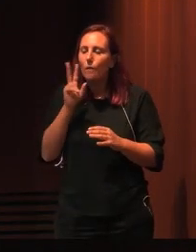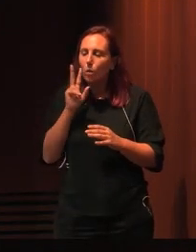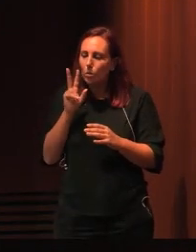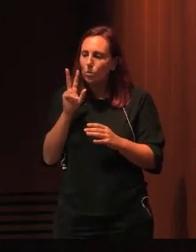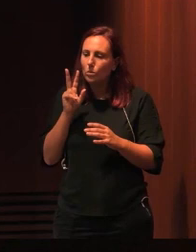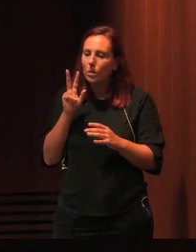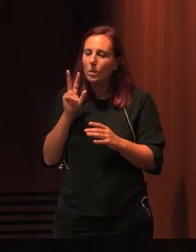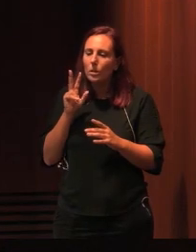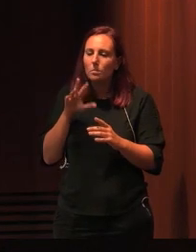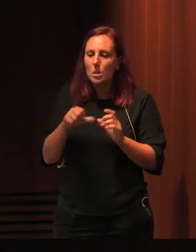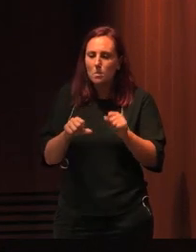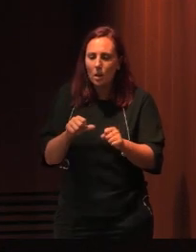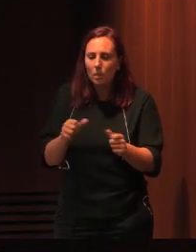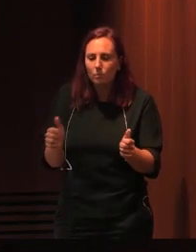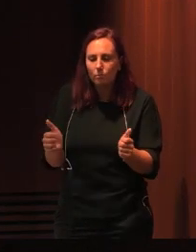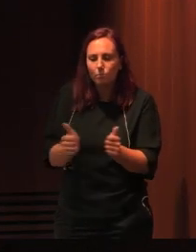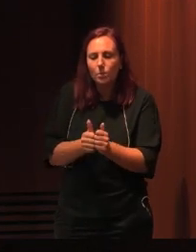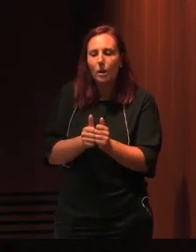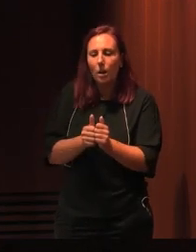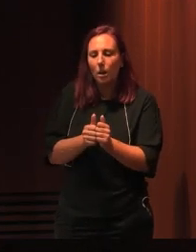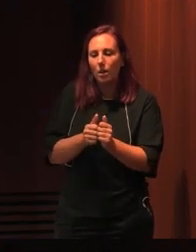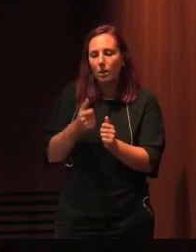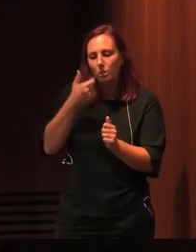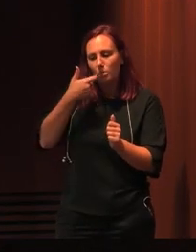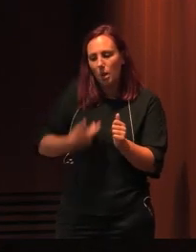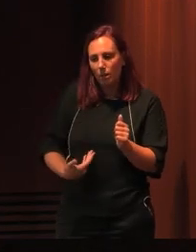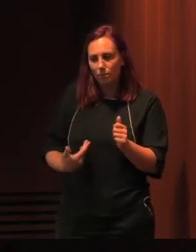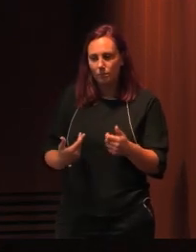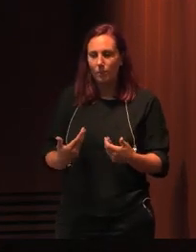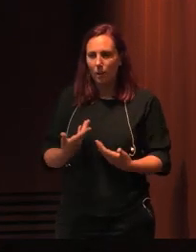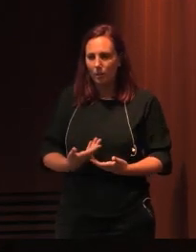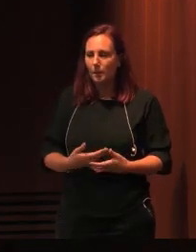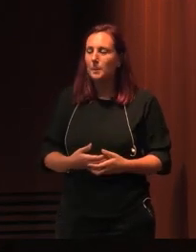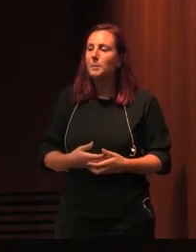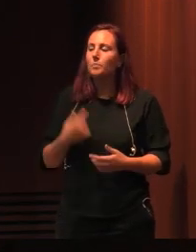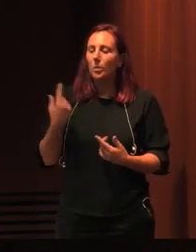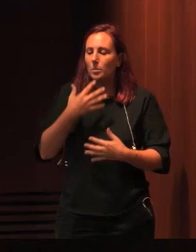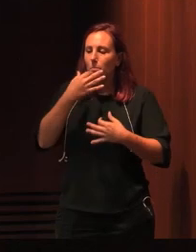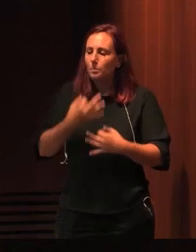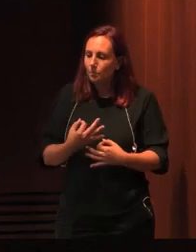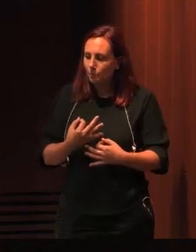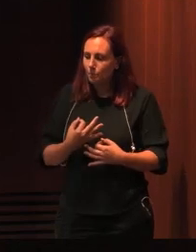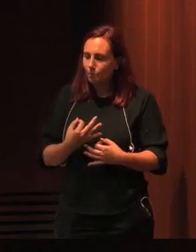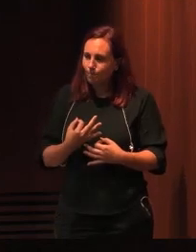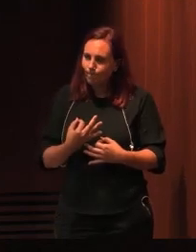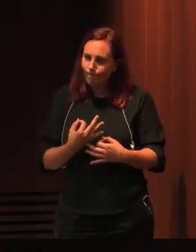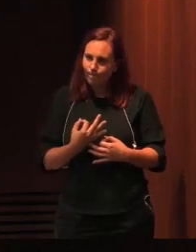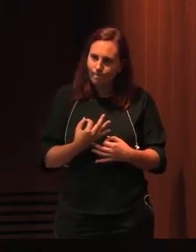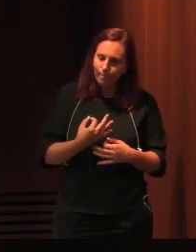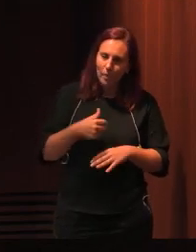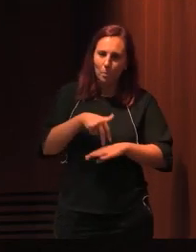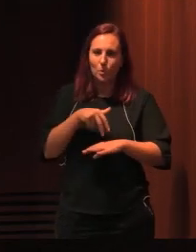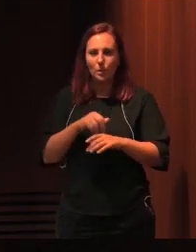perseguimos e que estão colados estão à nossa condição humana. É nossa convicção o papel da biblioteca como lugar